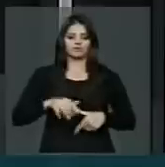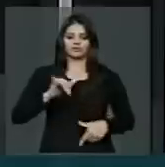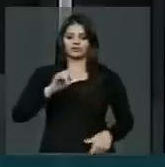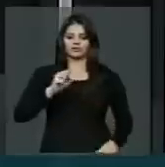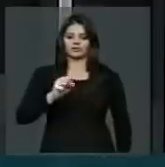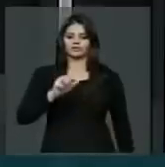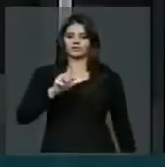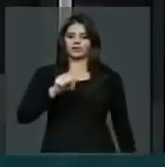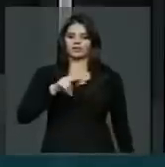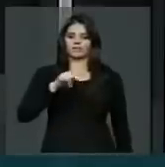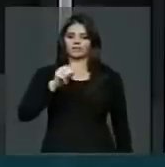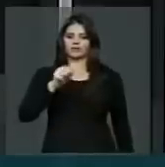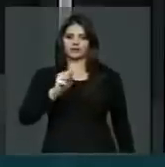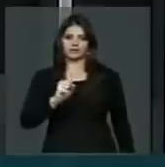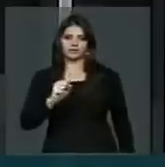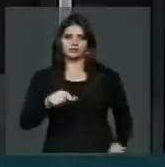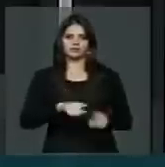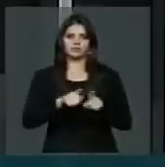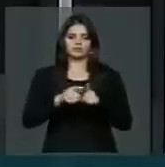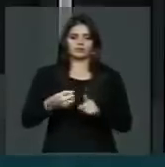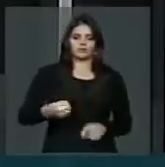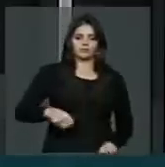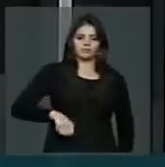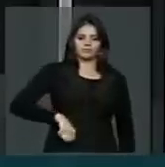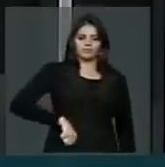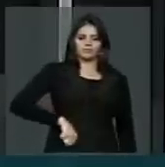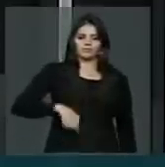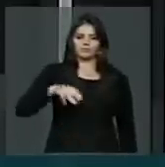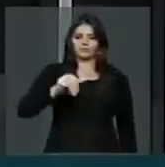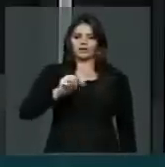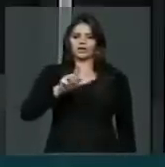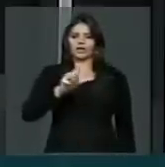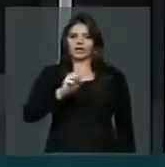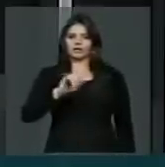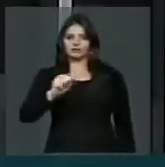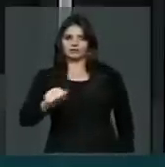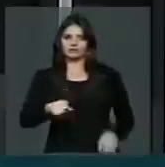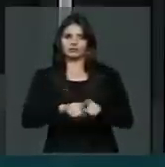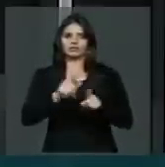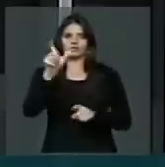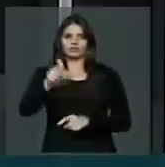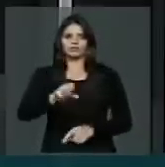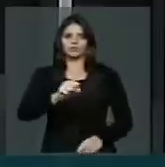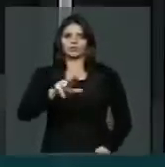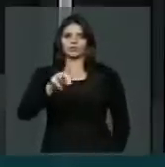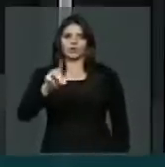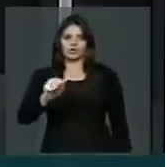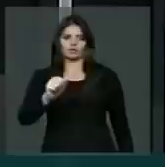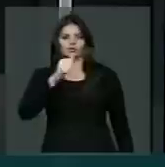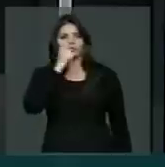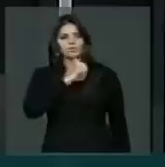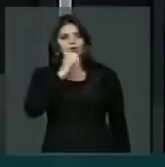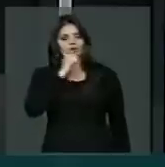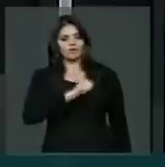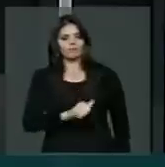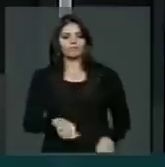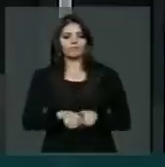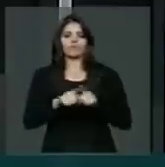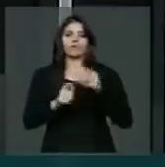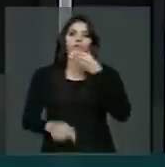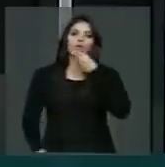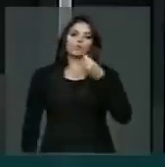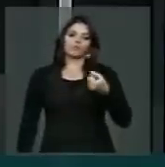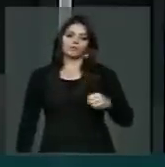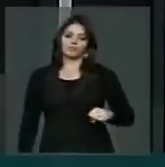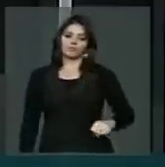embaixadores, como da Embaixada da Malásia, Embaixadora Suda, do Embaixador